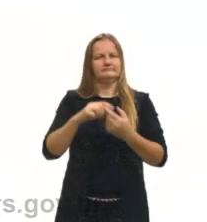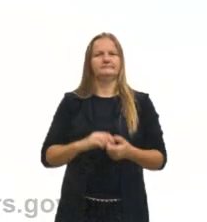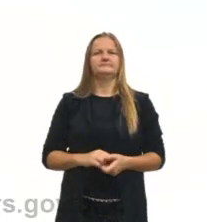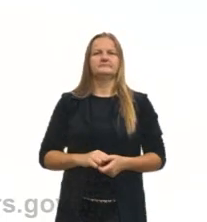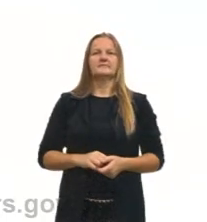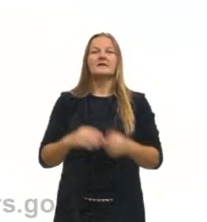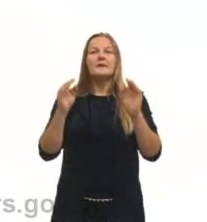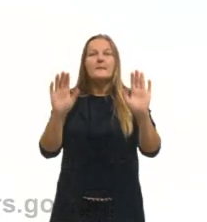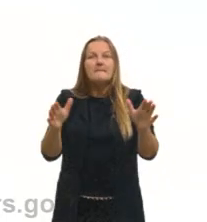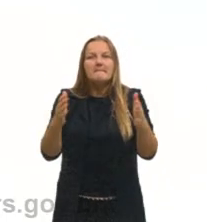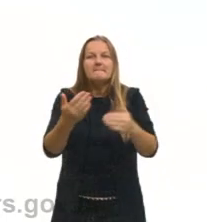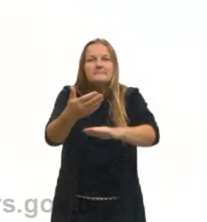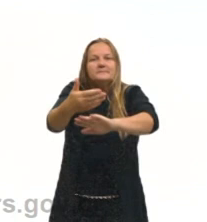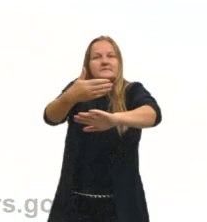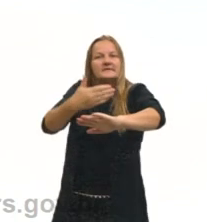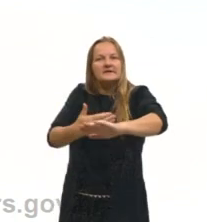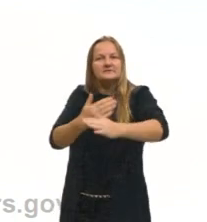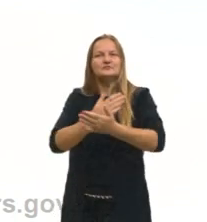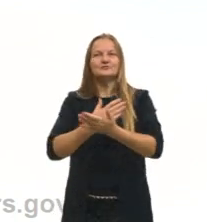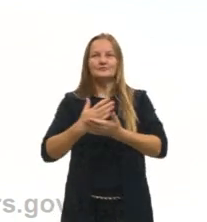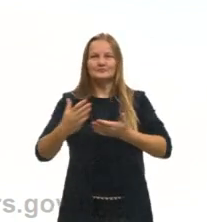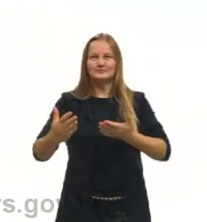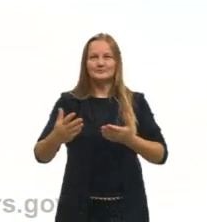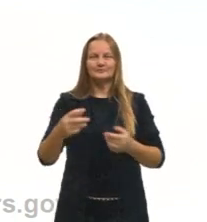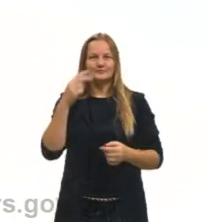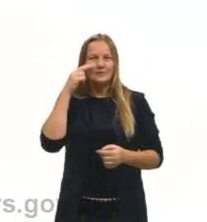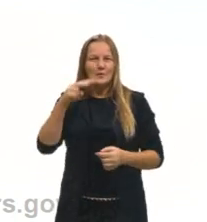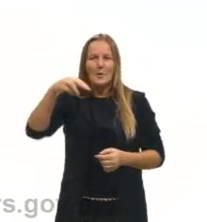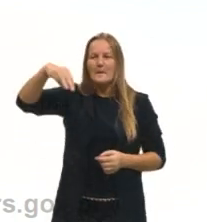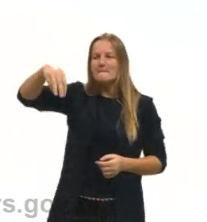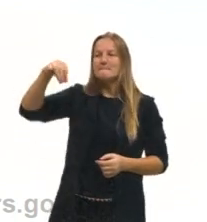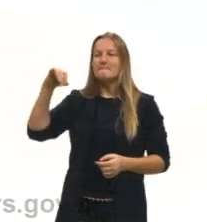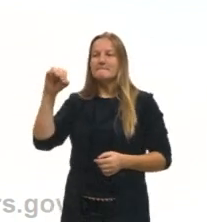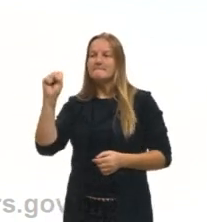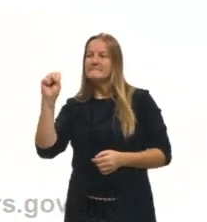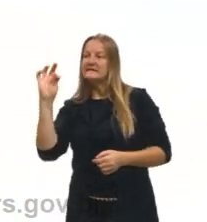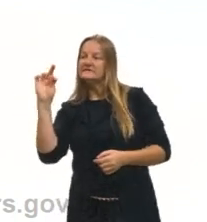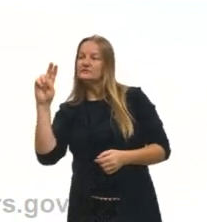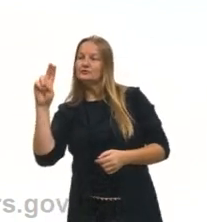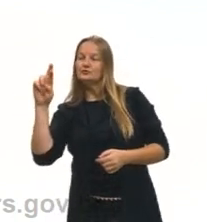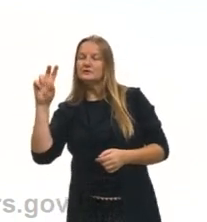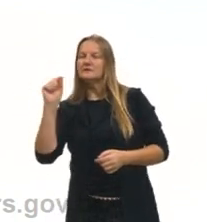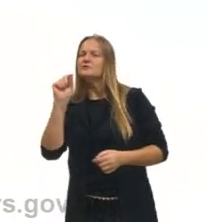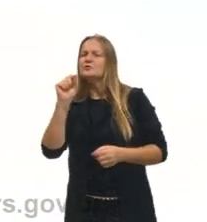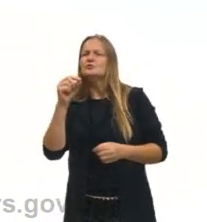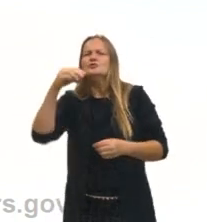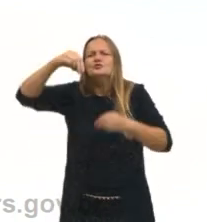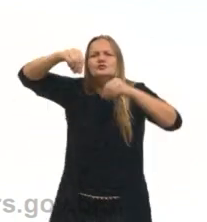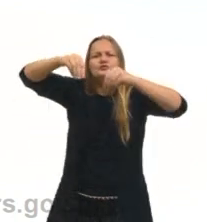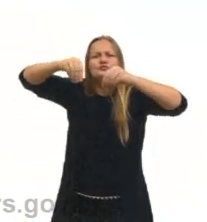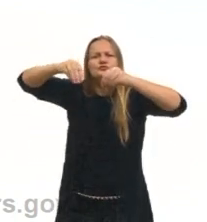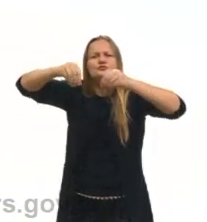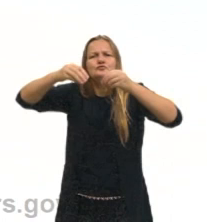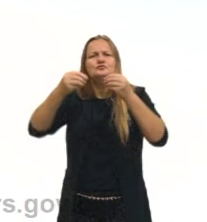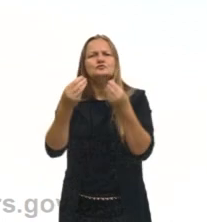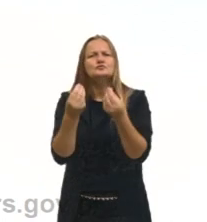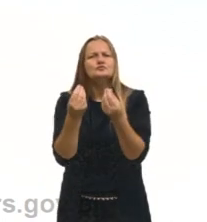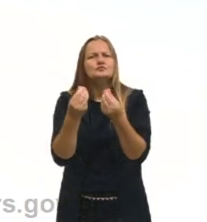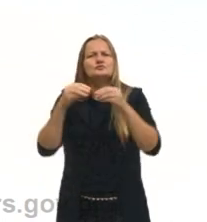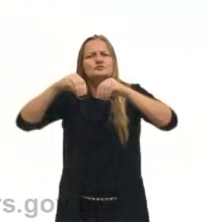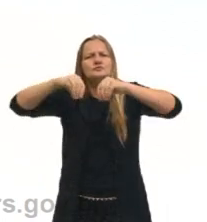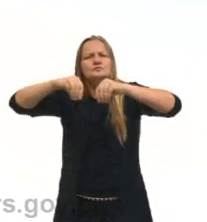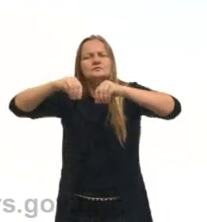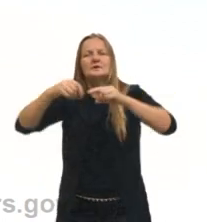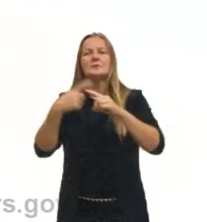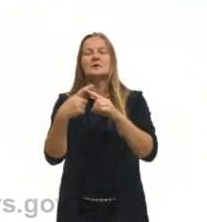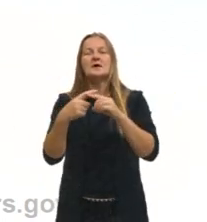Então, antes de entrar, de ver o que é mistura, a gente precisa entender o que são substâncias. Por quê? Porque a mistura é